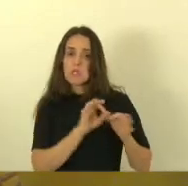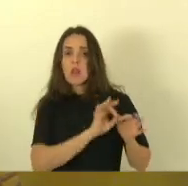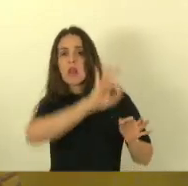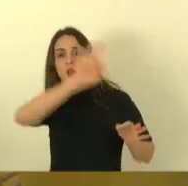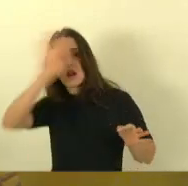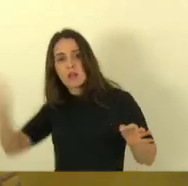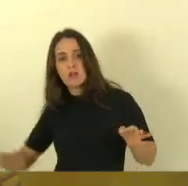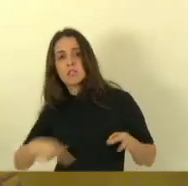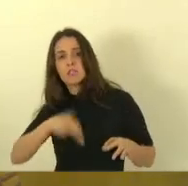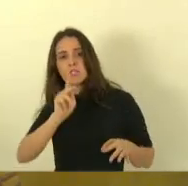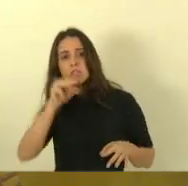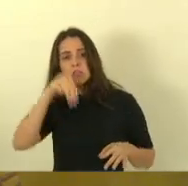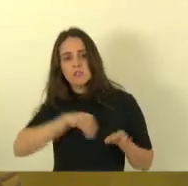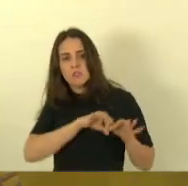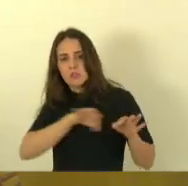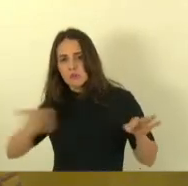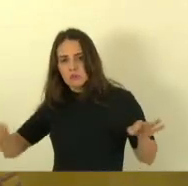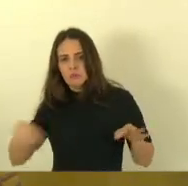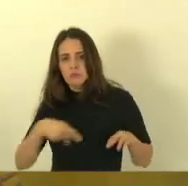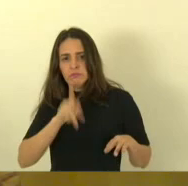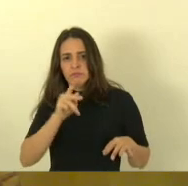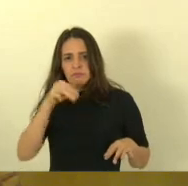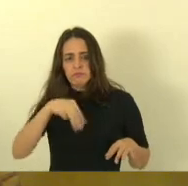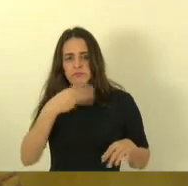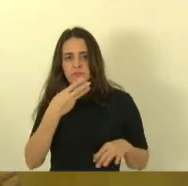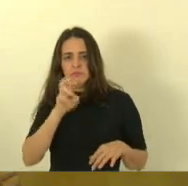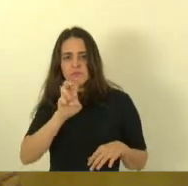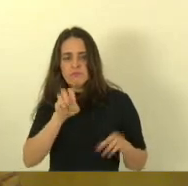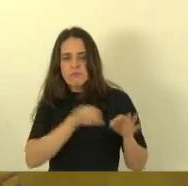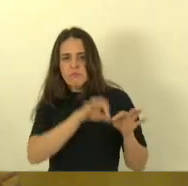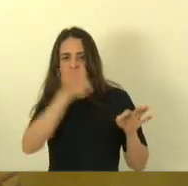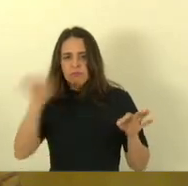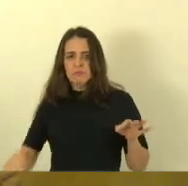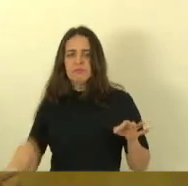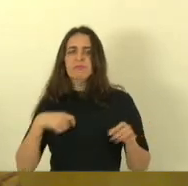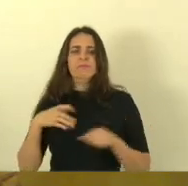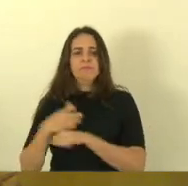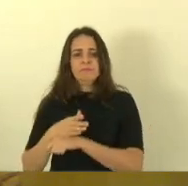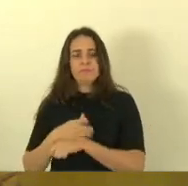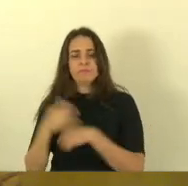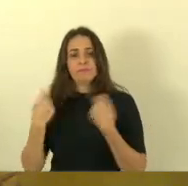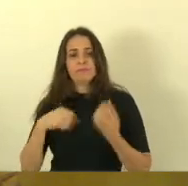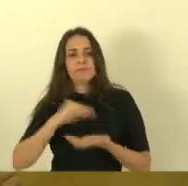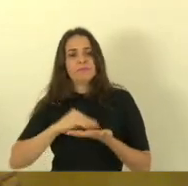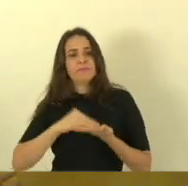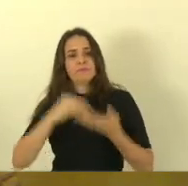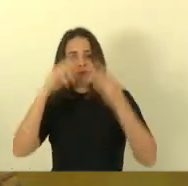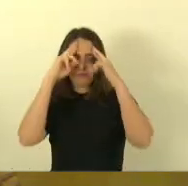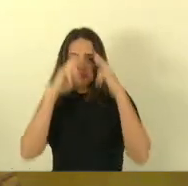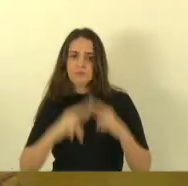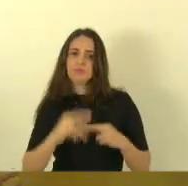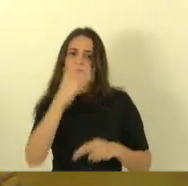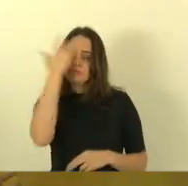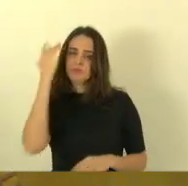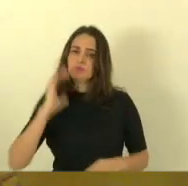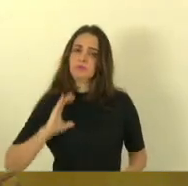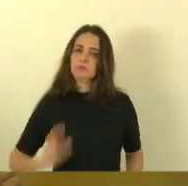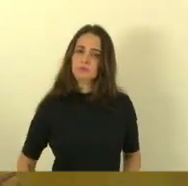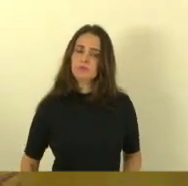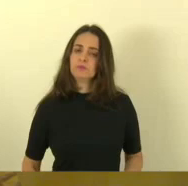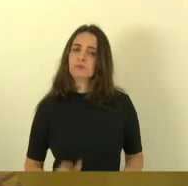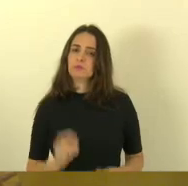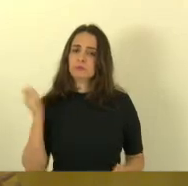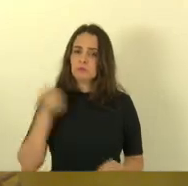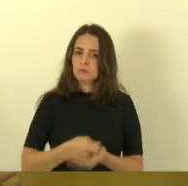deslocar daquela daquela comunidade até Carapina isso é uma falta de respeito ao cidadão ao contribuinte